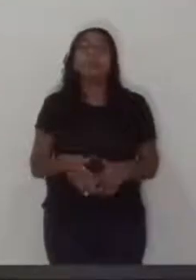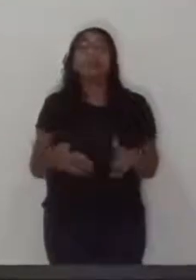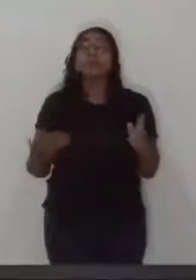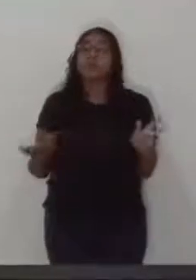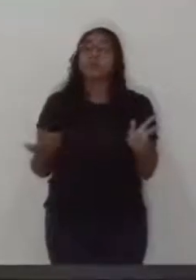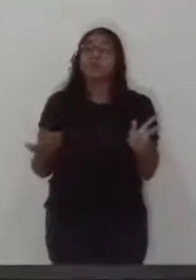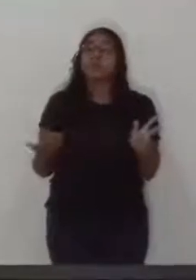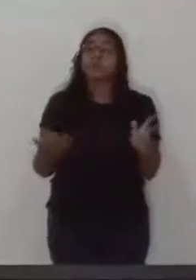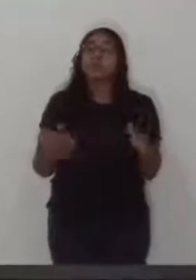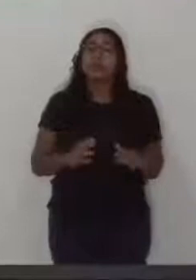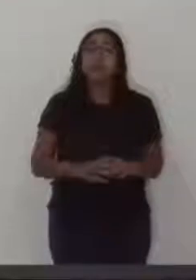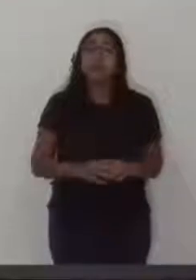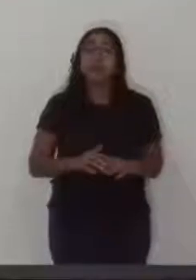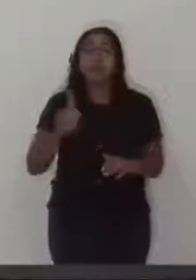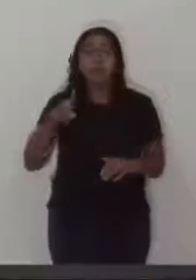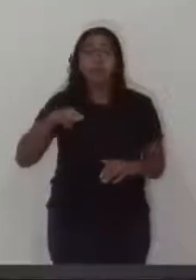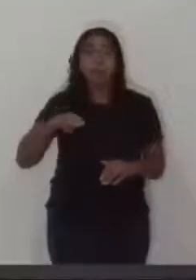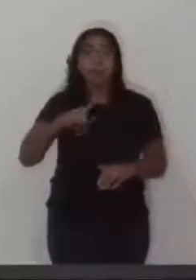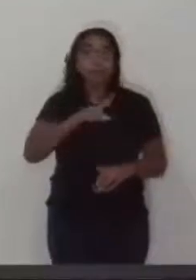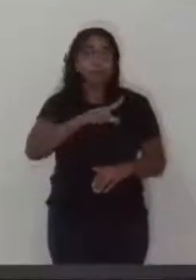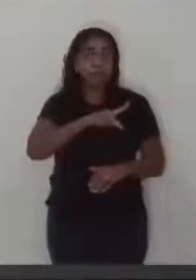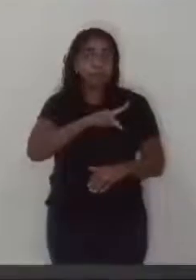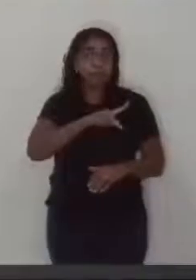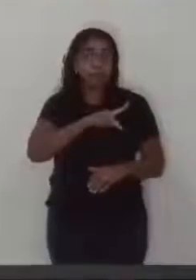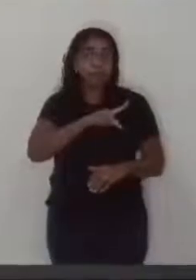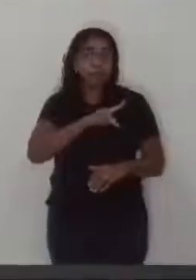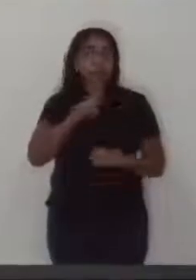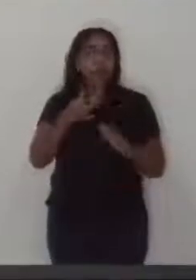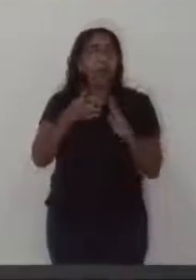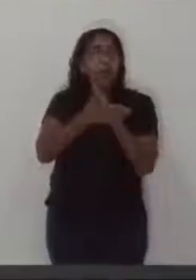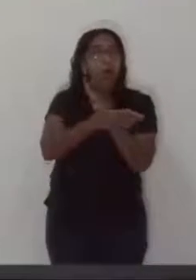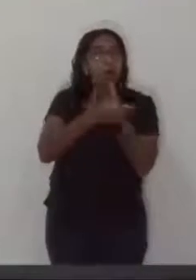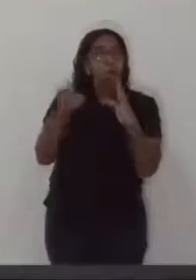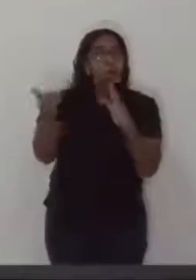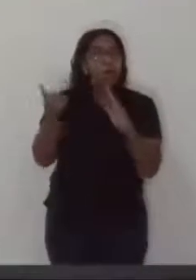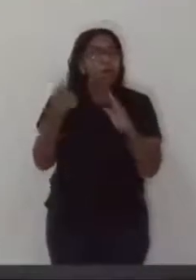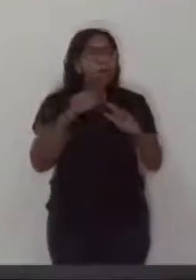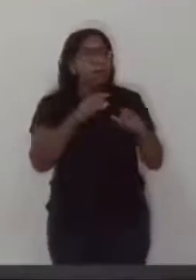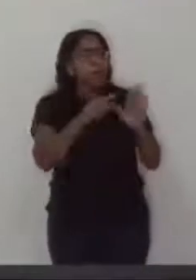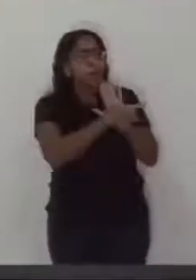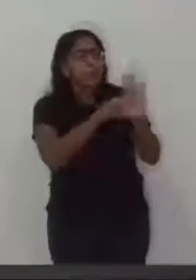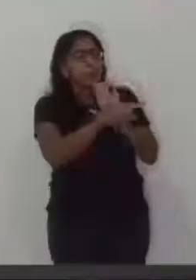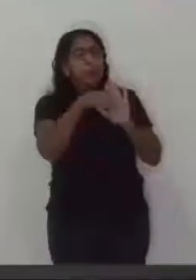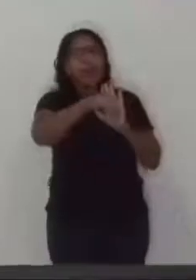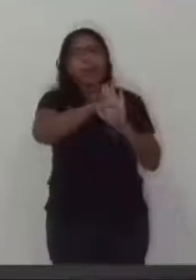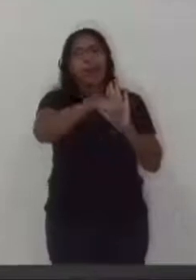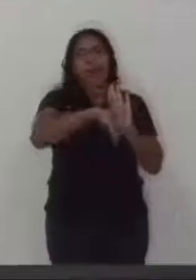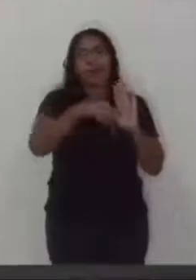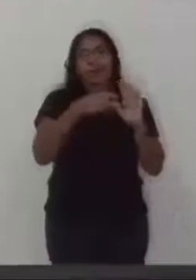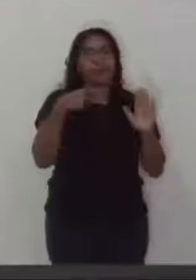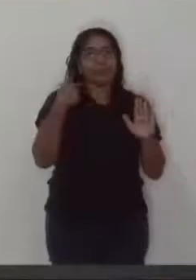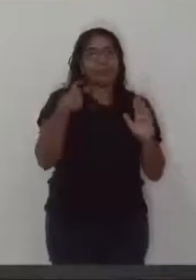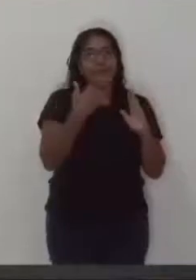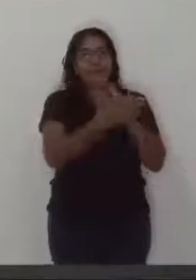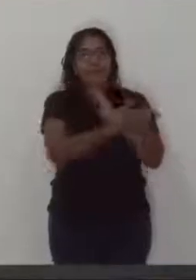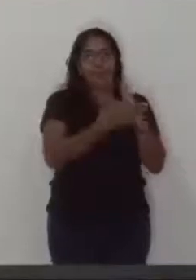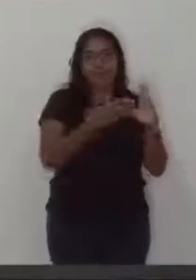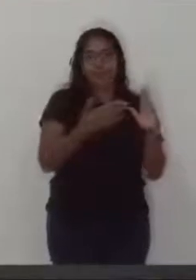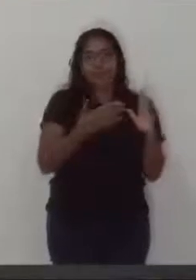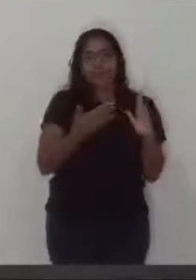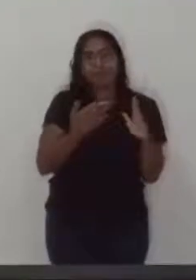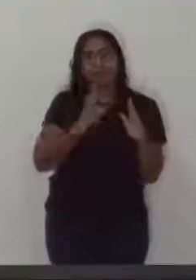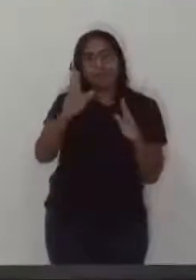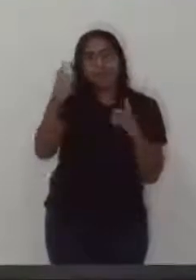relação a isso, até o Ministério Público cobrou alguns vereadores informações em que está essas escavações na